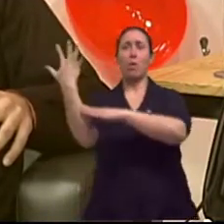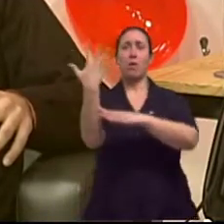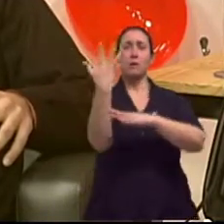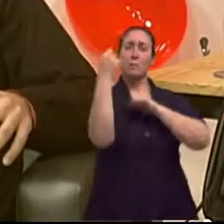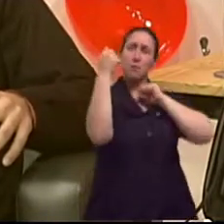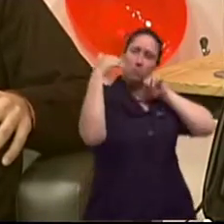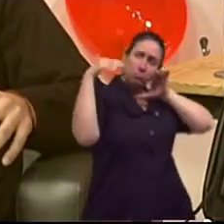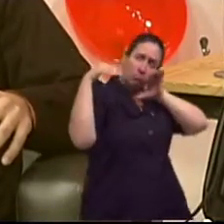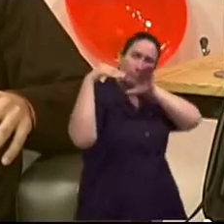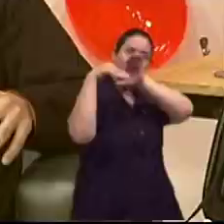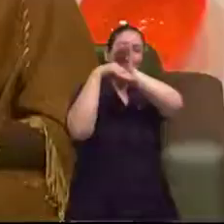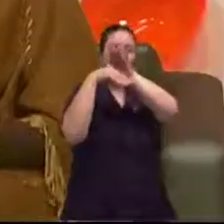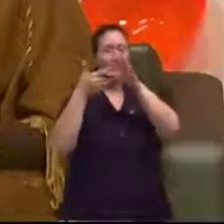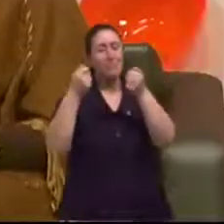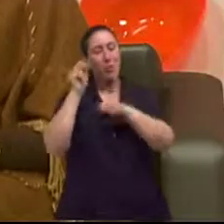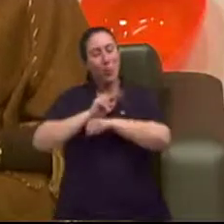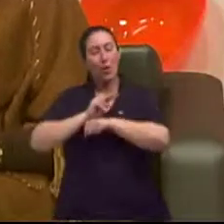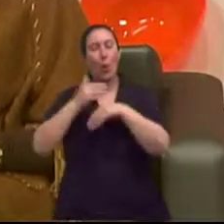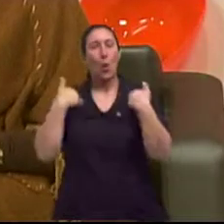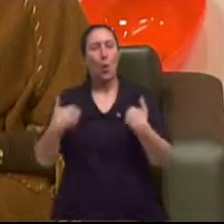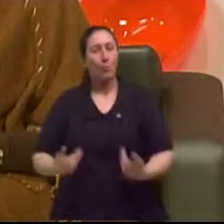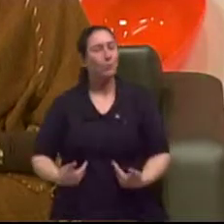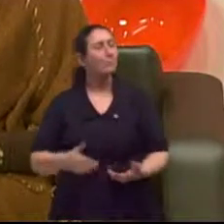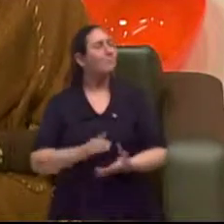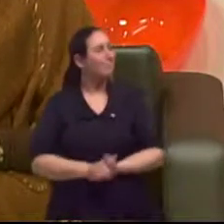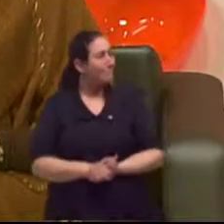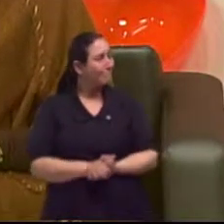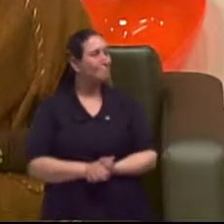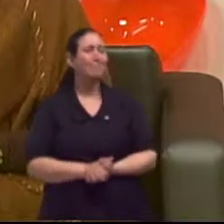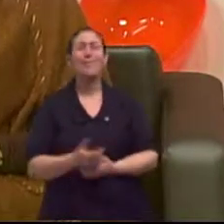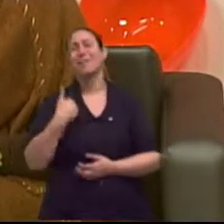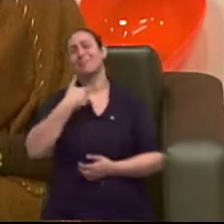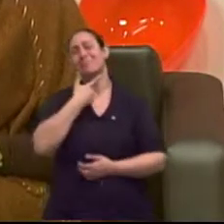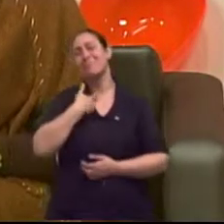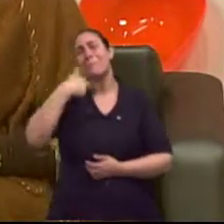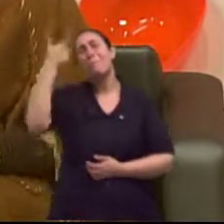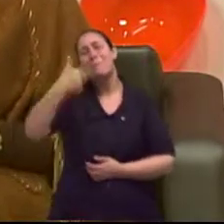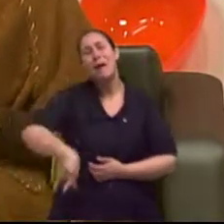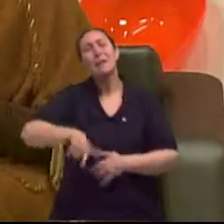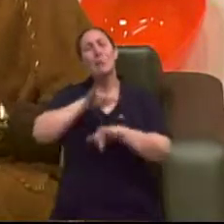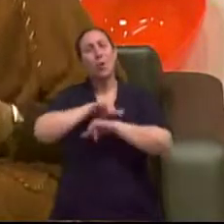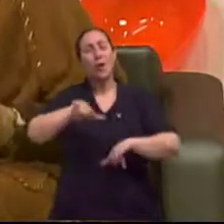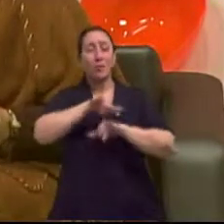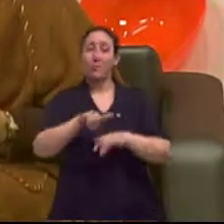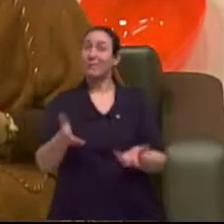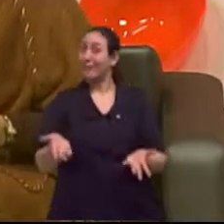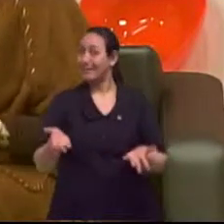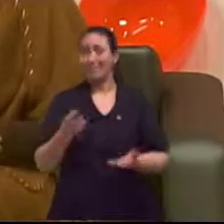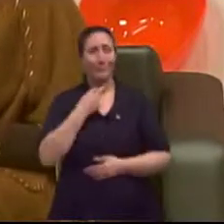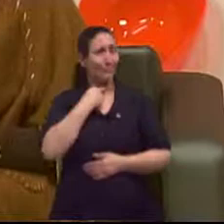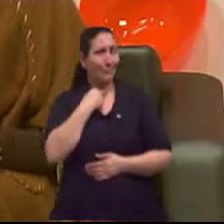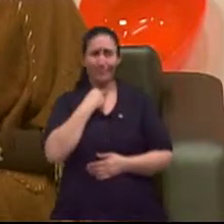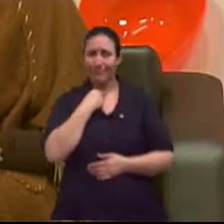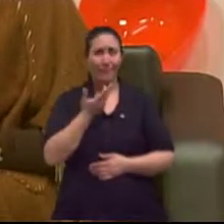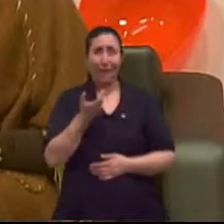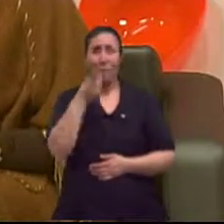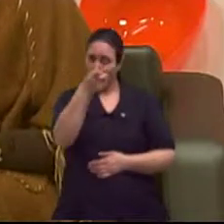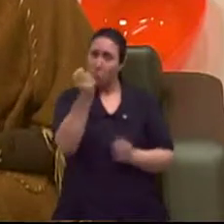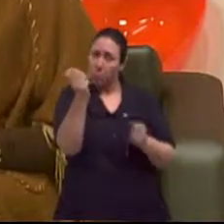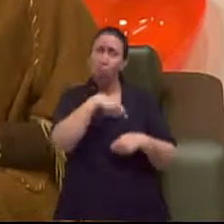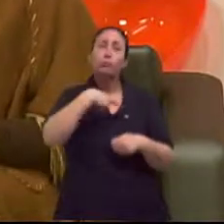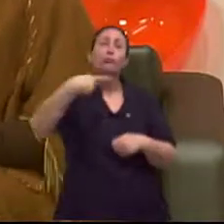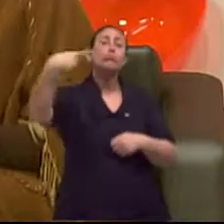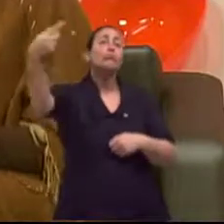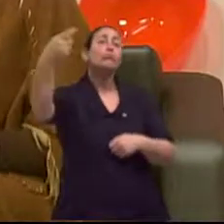esse corpinho. Perfeito. Ah, então, queriam que a gente fizesse mais um programa. É, mas coladinho assim não dá. Vocês podem pedir para ele